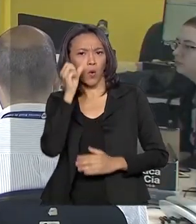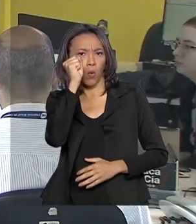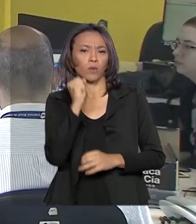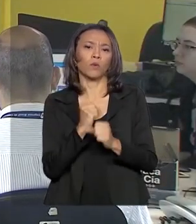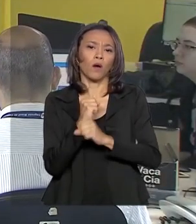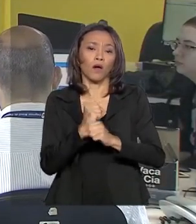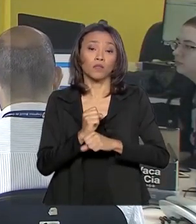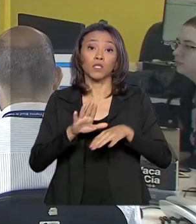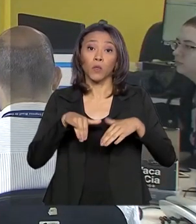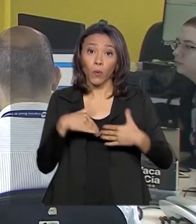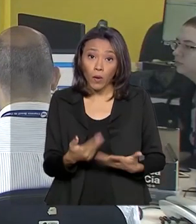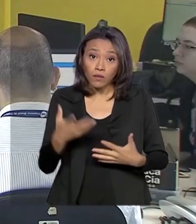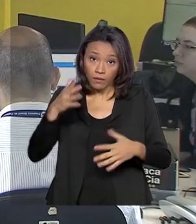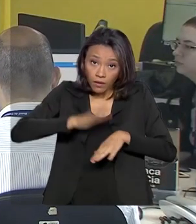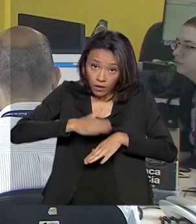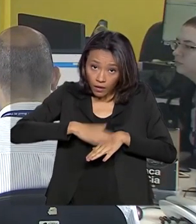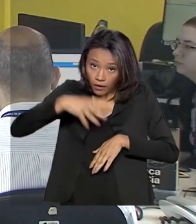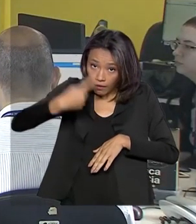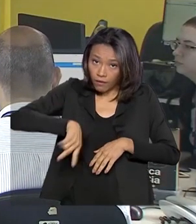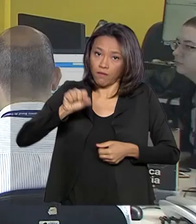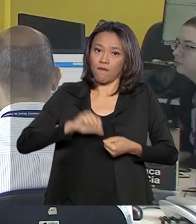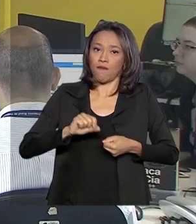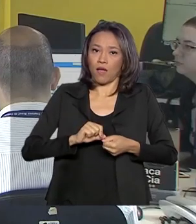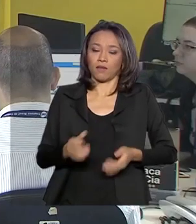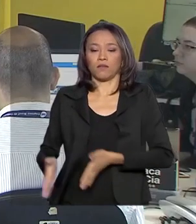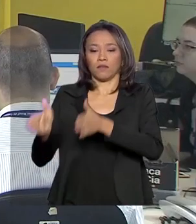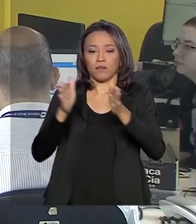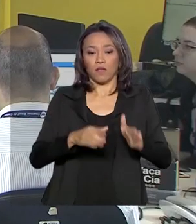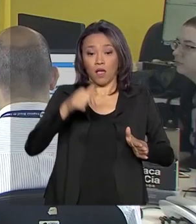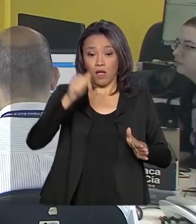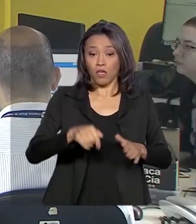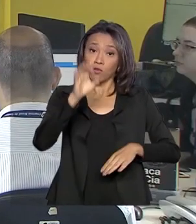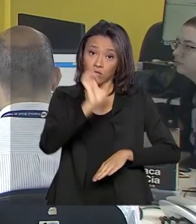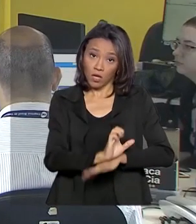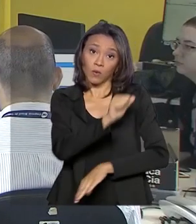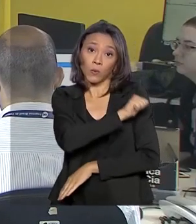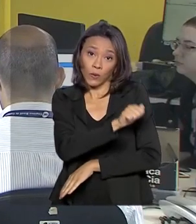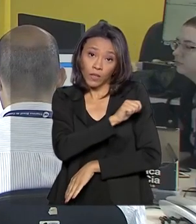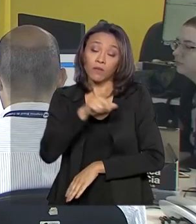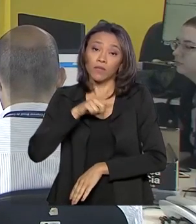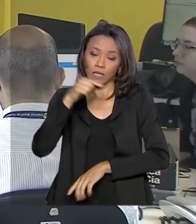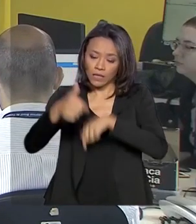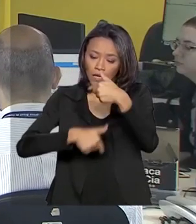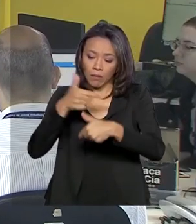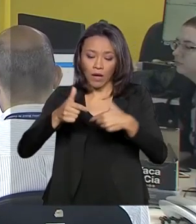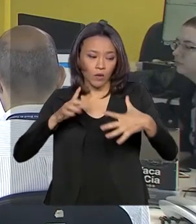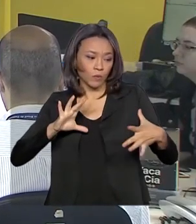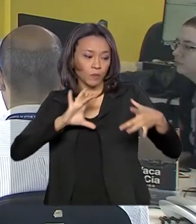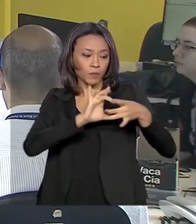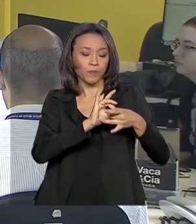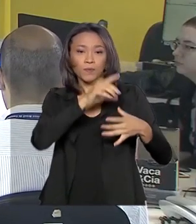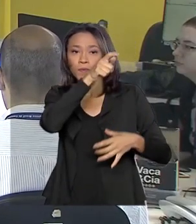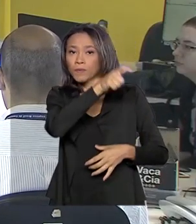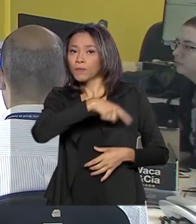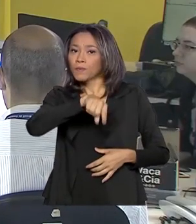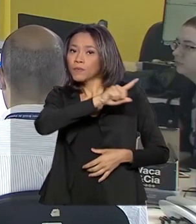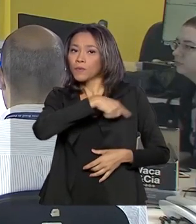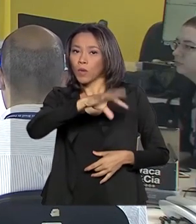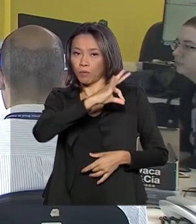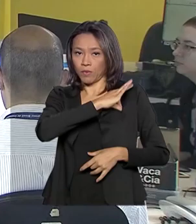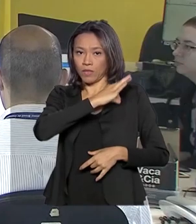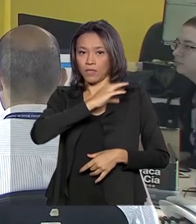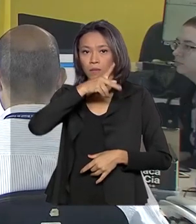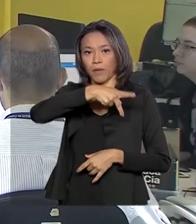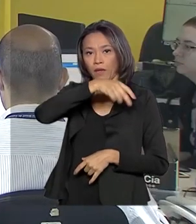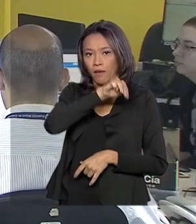criminoso produz peças dessa natureza. E aqui no Rio de Janeiro, tem Operação Conjunta da Polícia Federal com a PM para combater